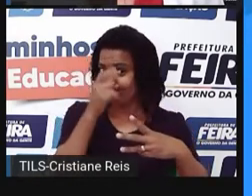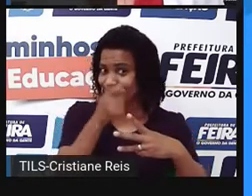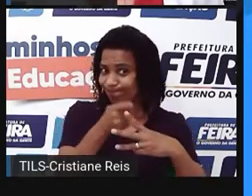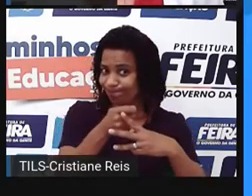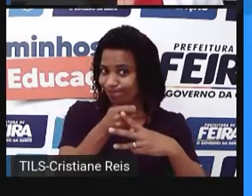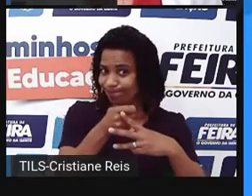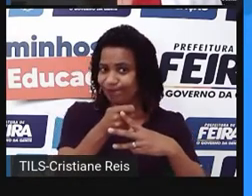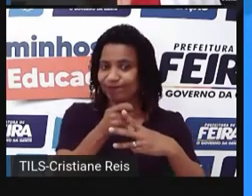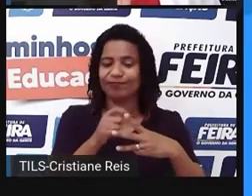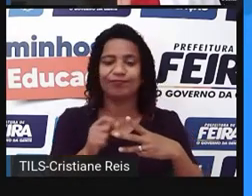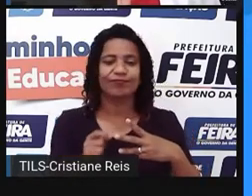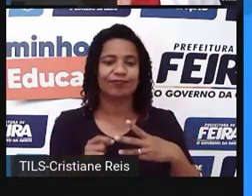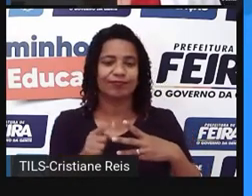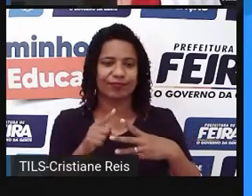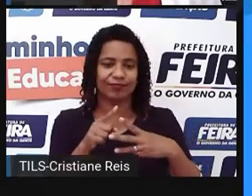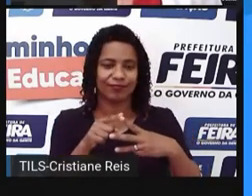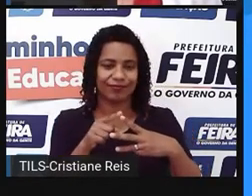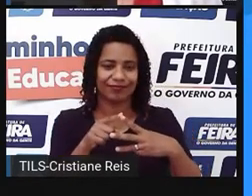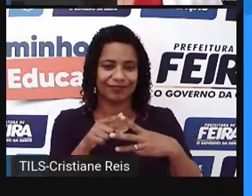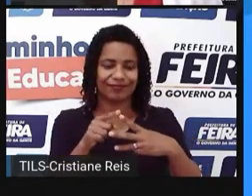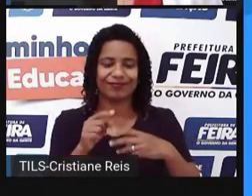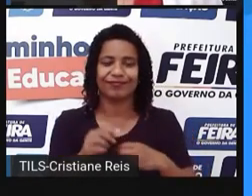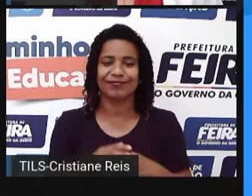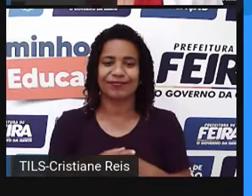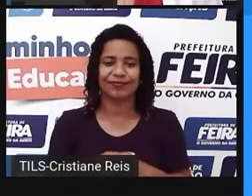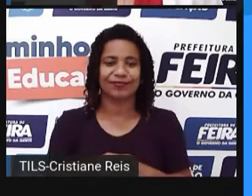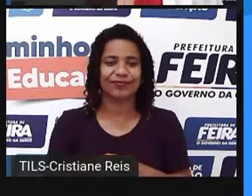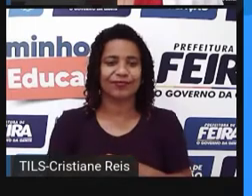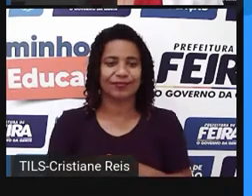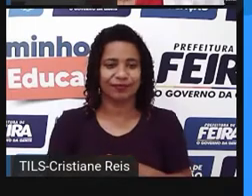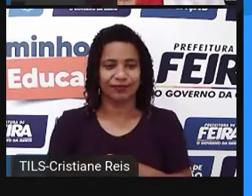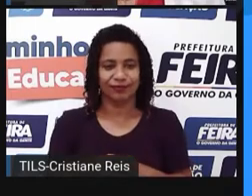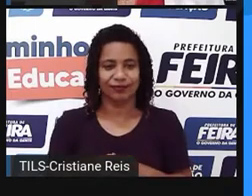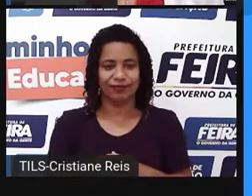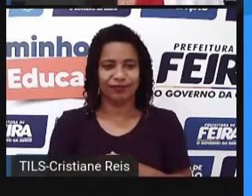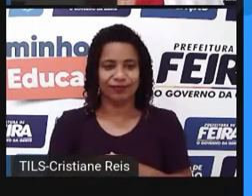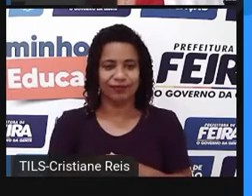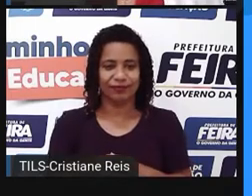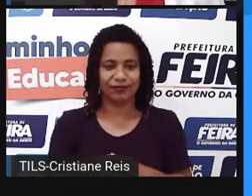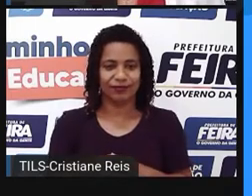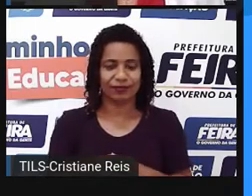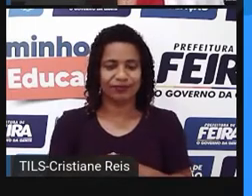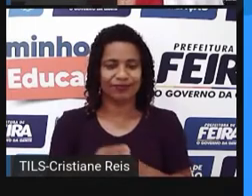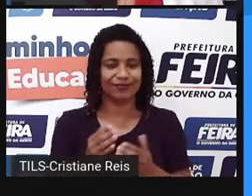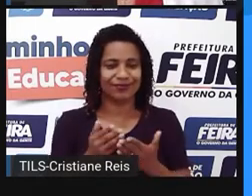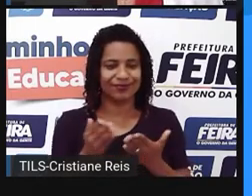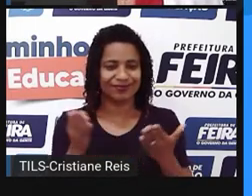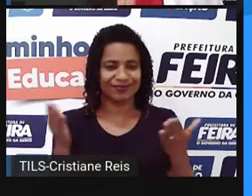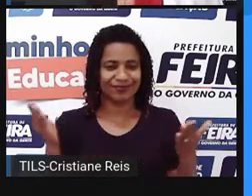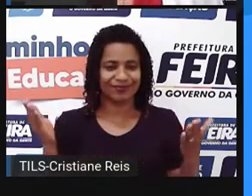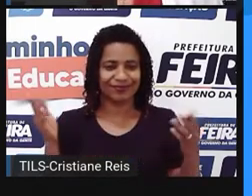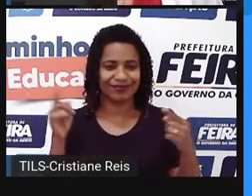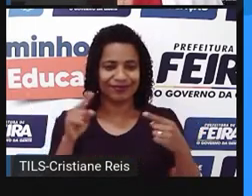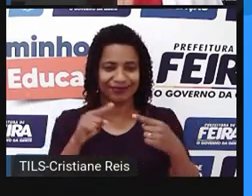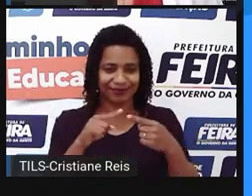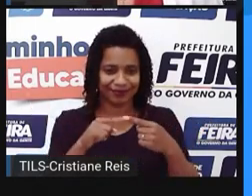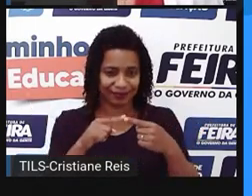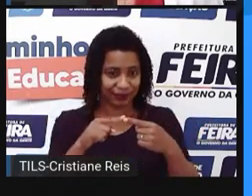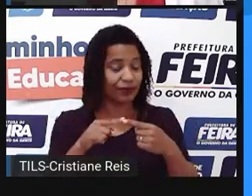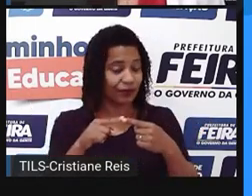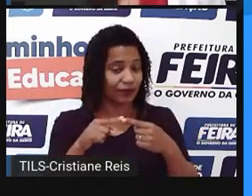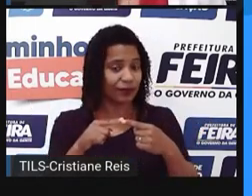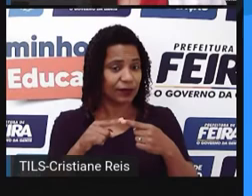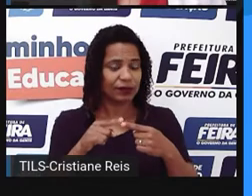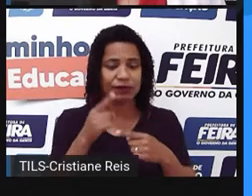Look for URL that starts with HTTPS. Então, você